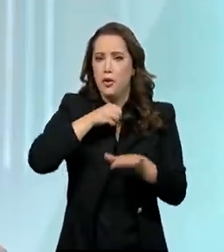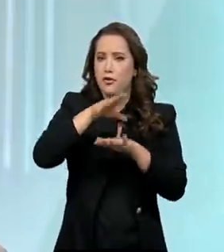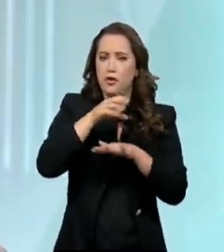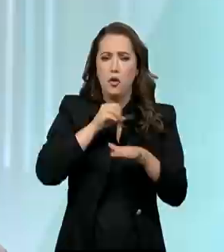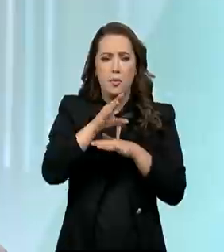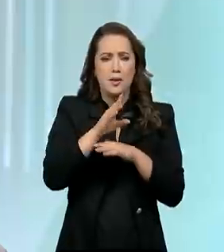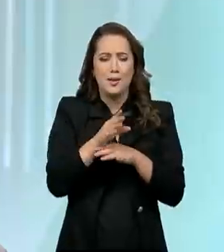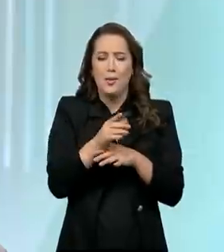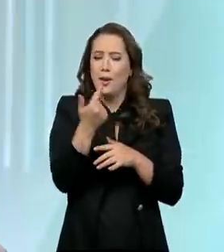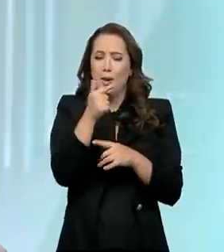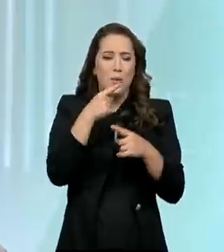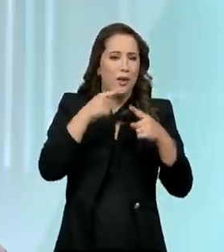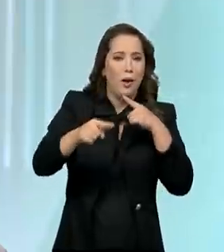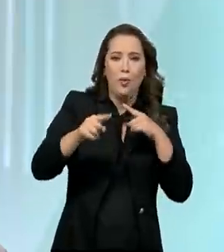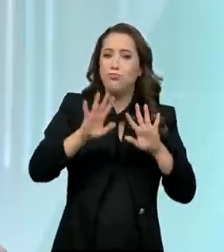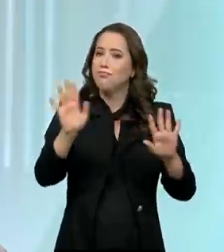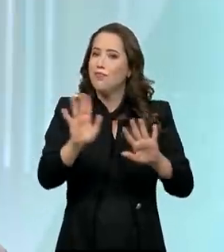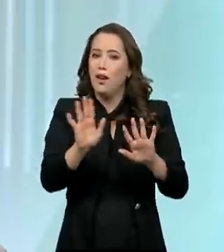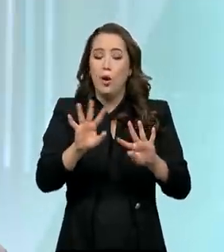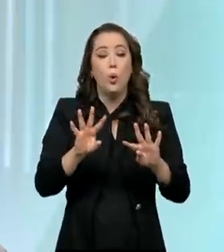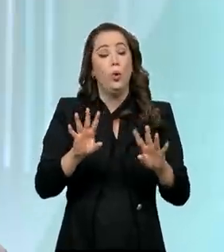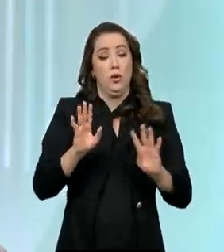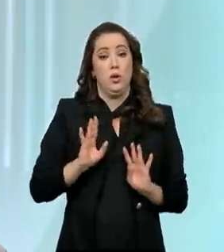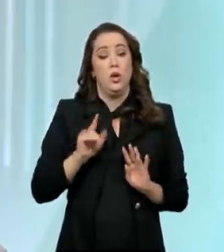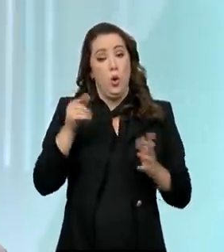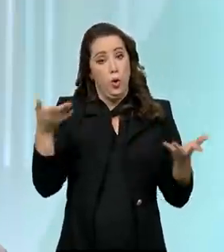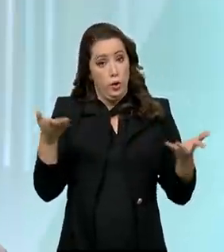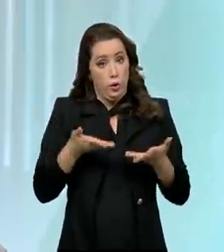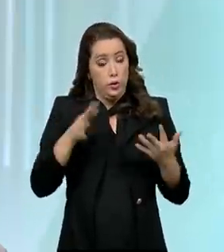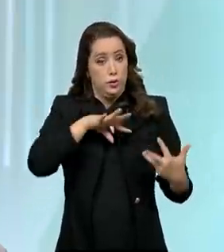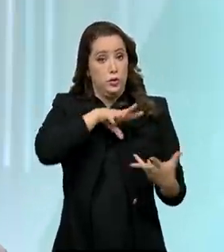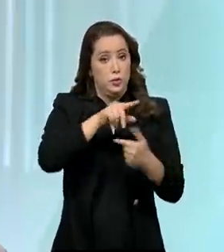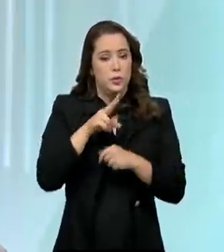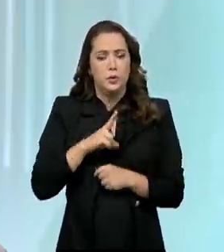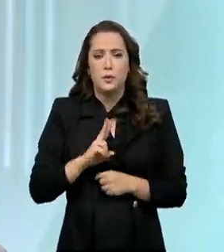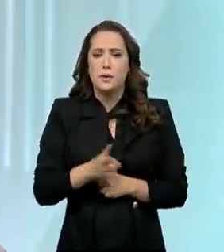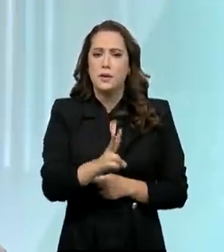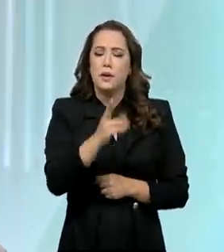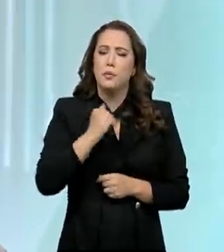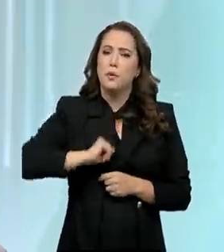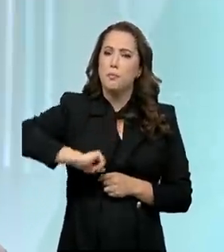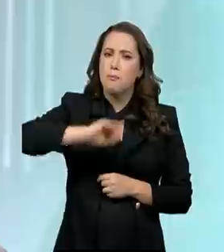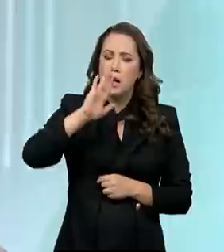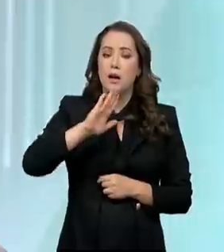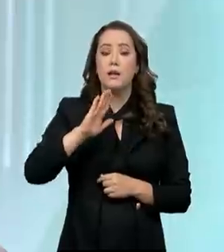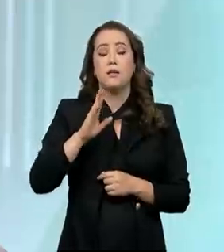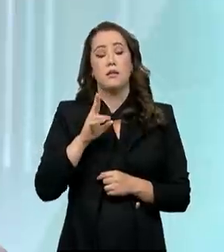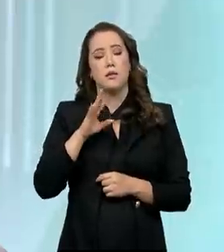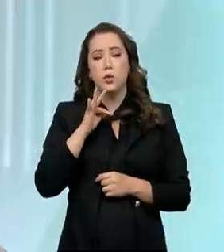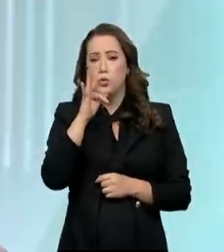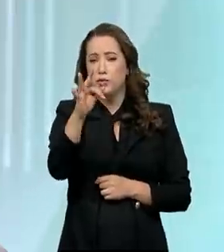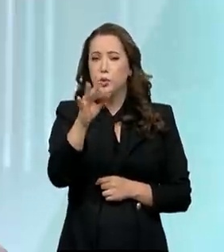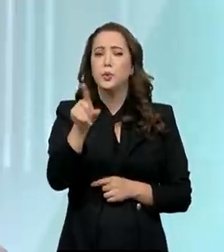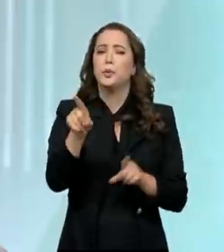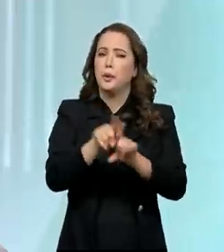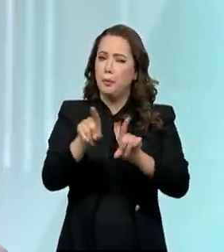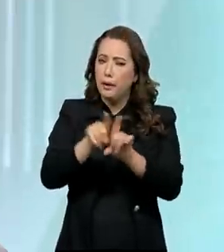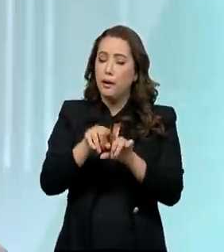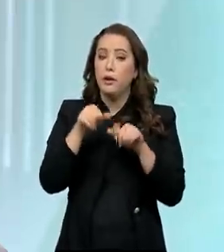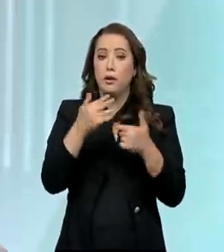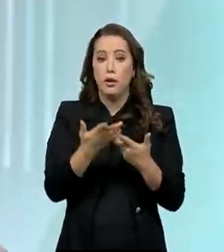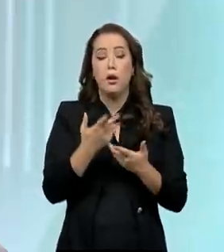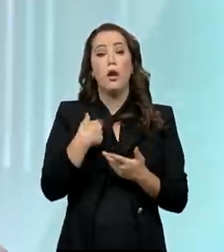qualquer contradição nisso. Muito pelo contrário. No mundo presente e cada vez mais no mundo futuro se tornará mais forte, a